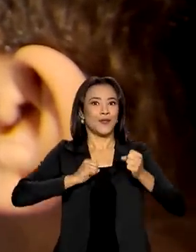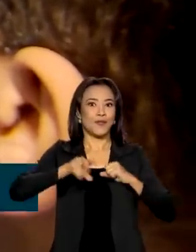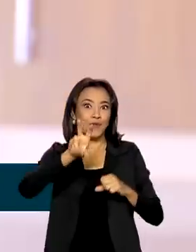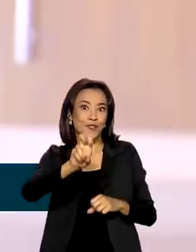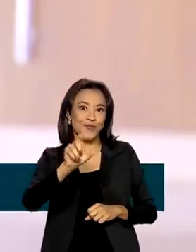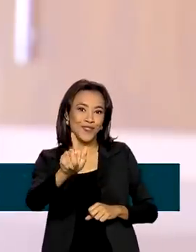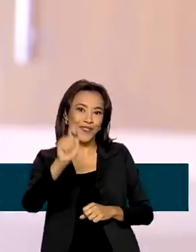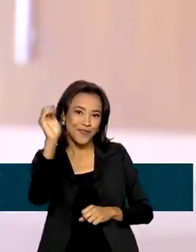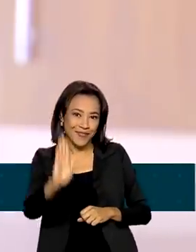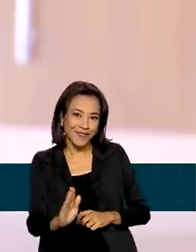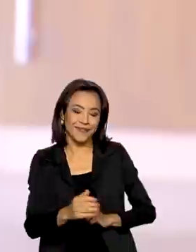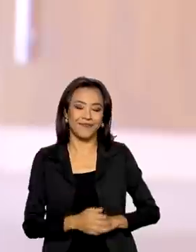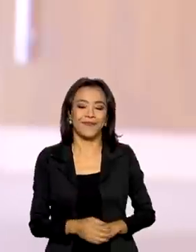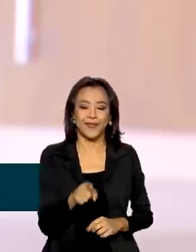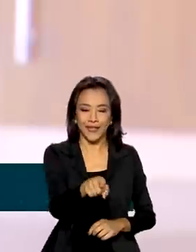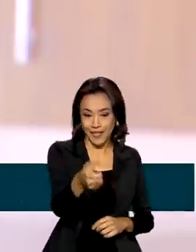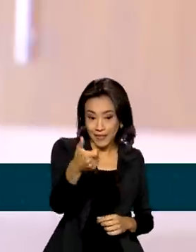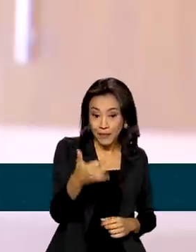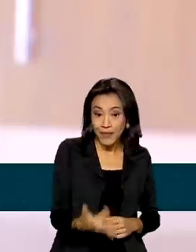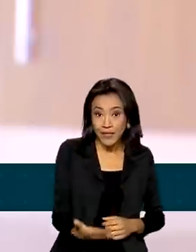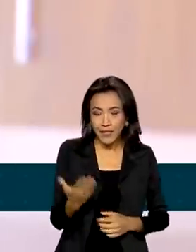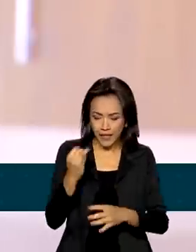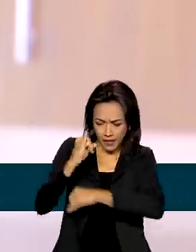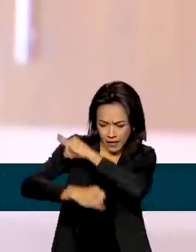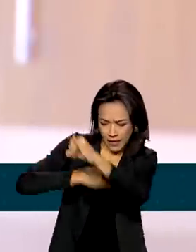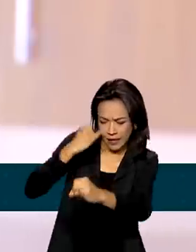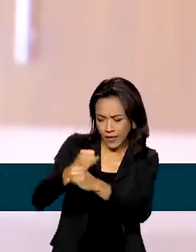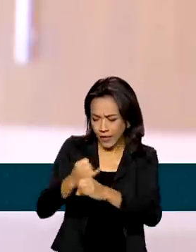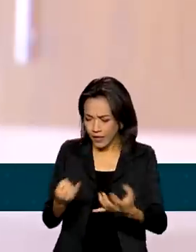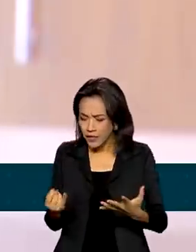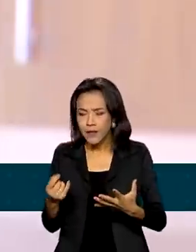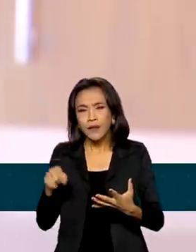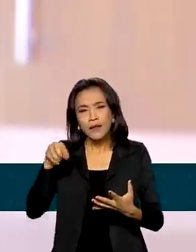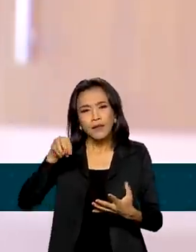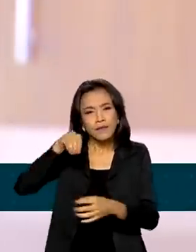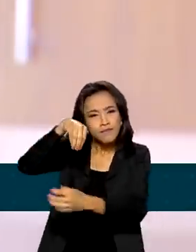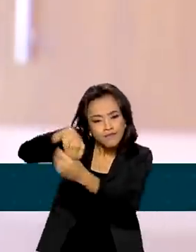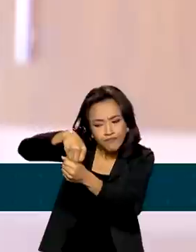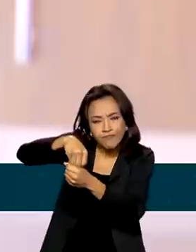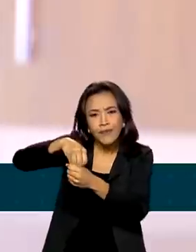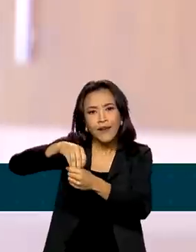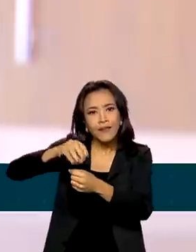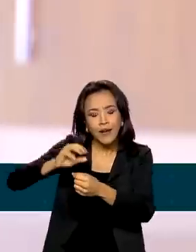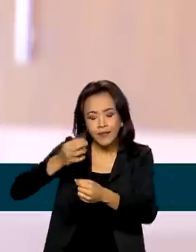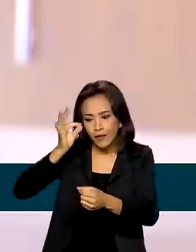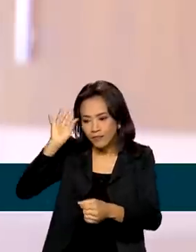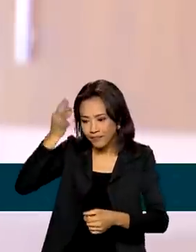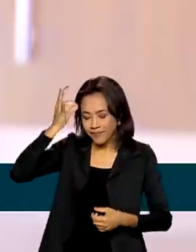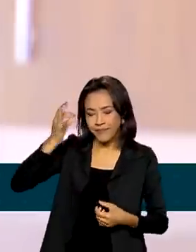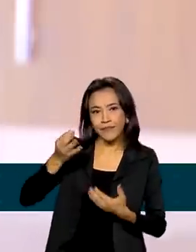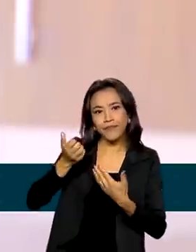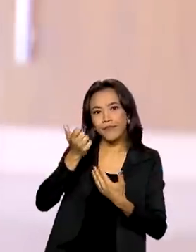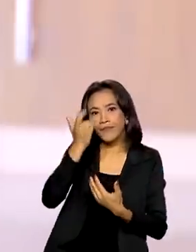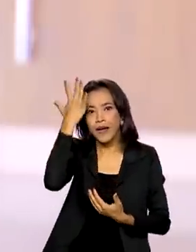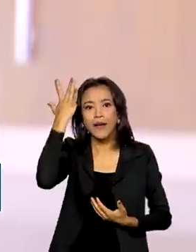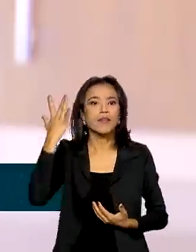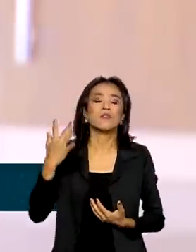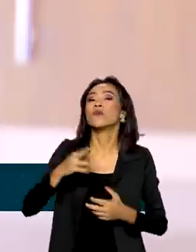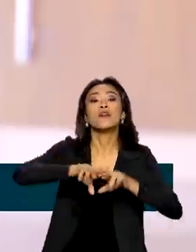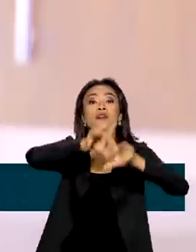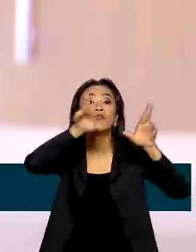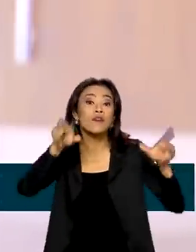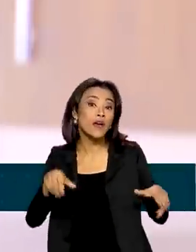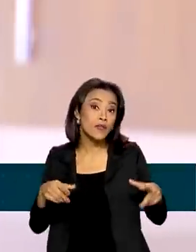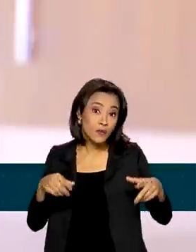Brasil. A própria realidade virtual vai poder acontecer agora com muito mais facilidade em vários lugares